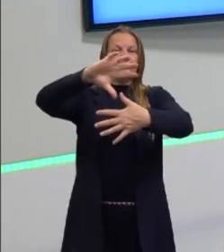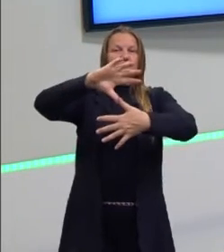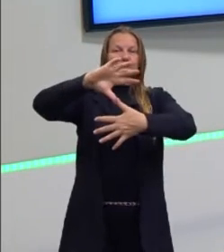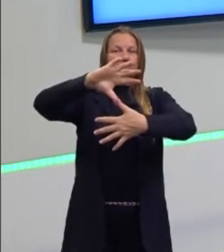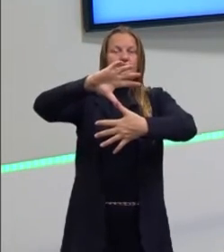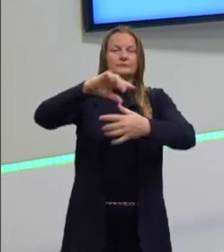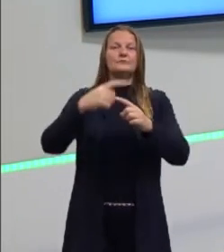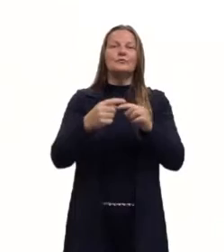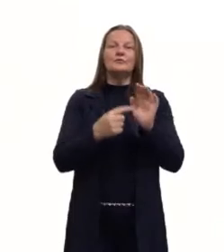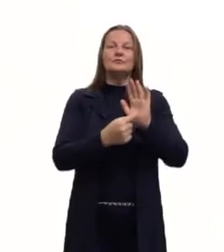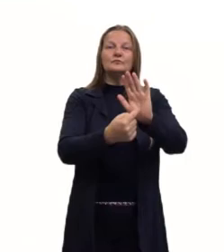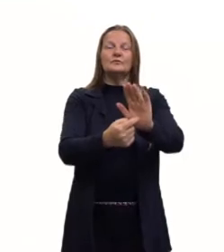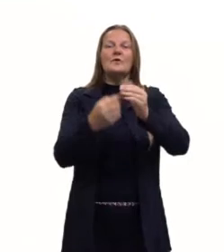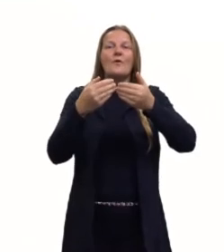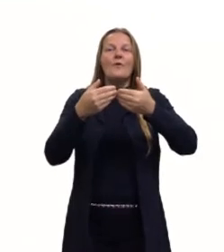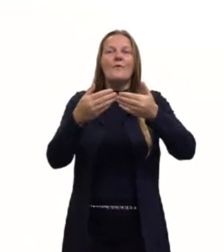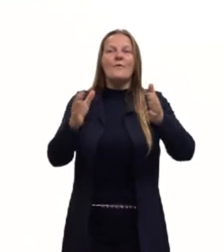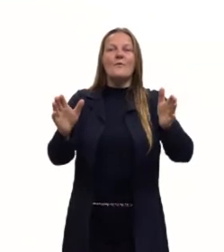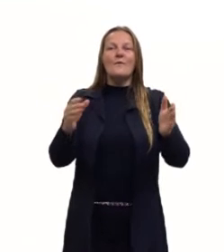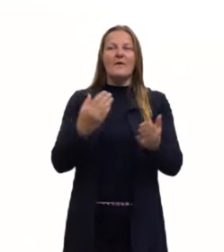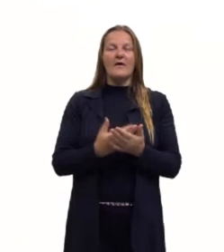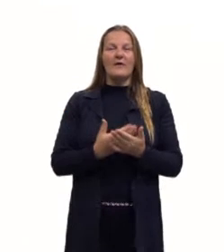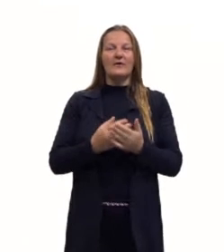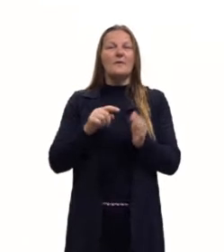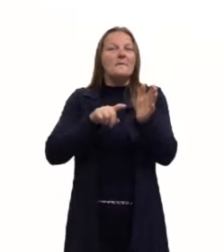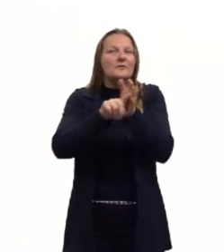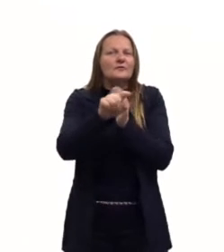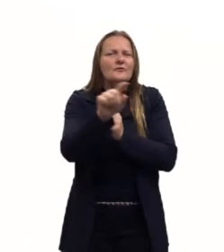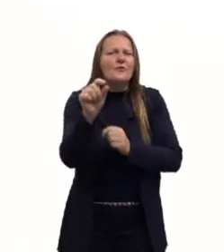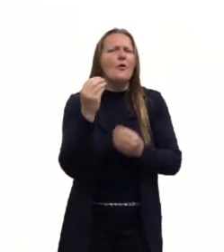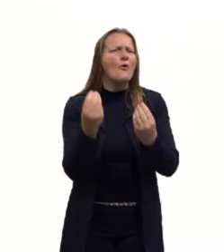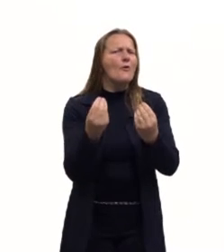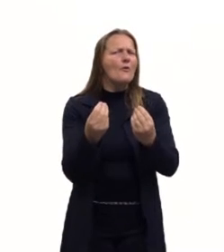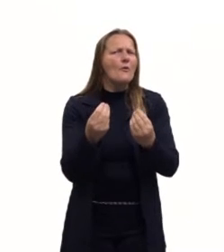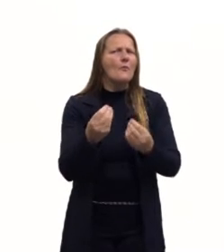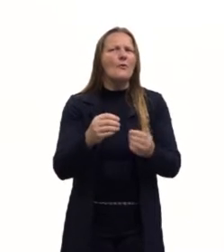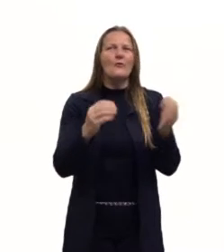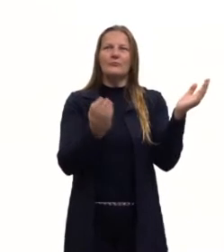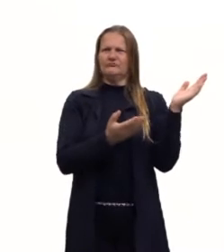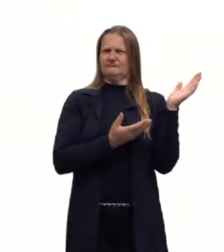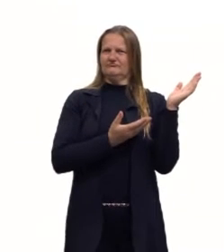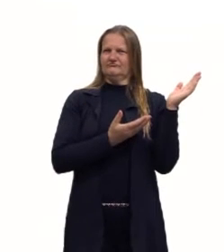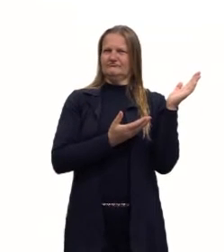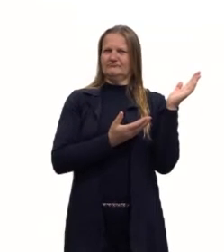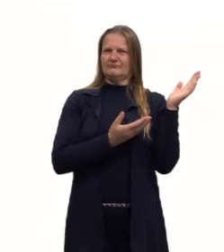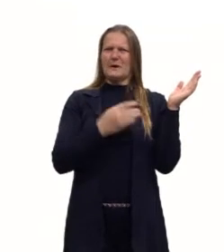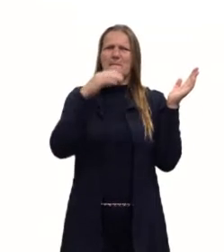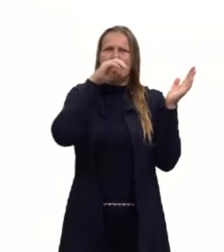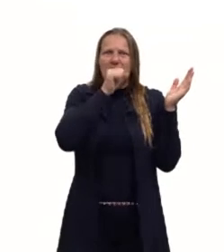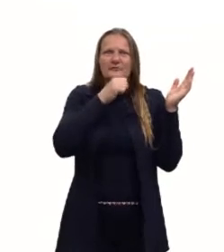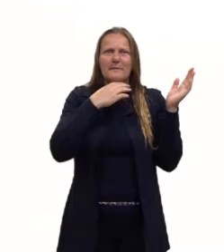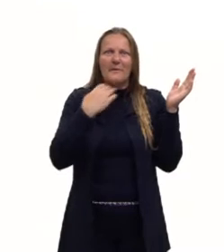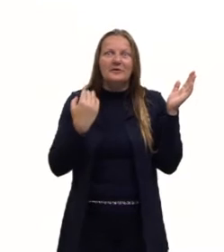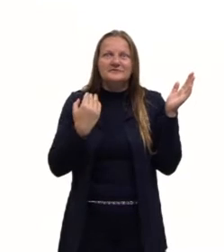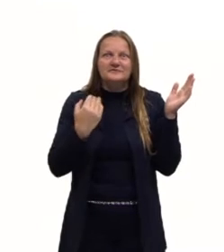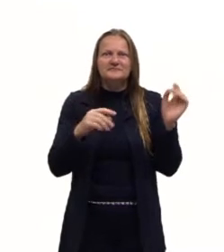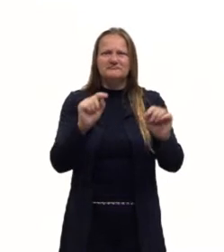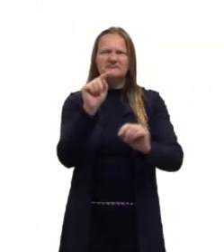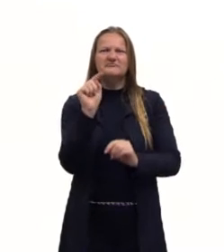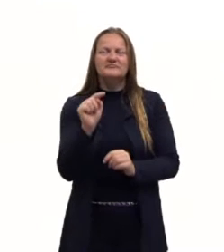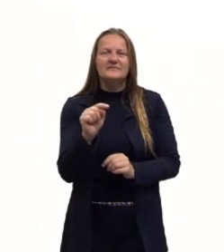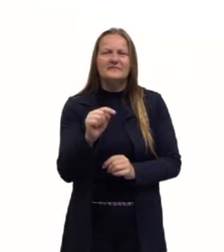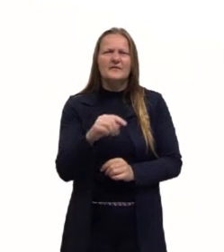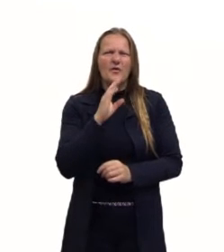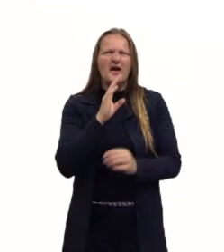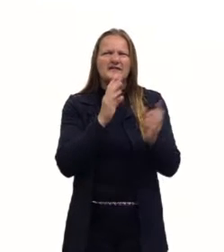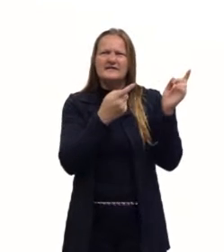eu trouxe, para introduzir a nossa aula de hoje, uma pergunta. Como é o pan de muerto? Você já ouviu falar sobre